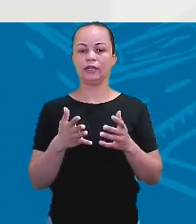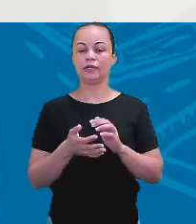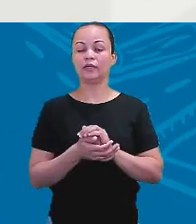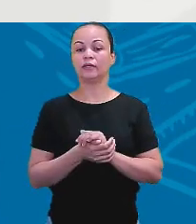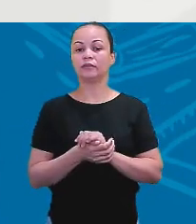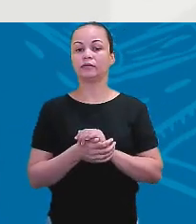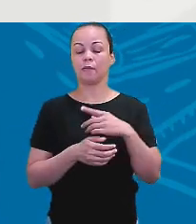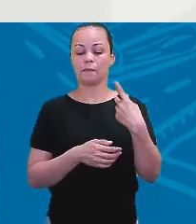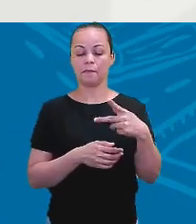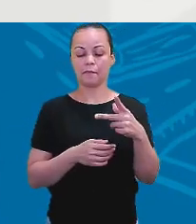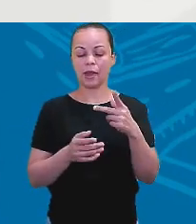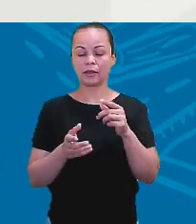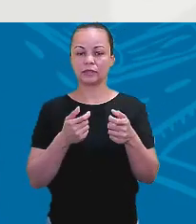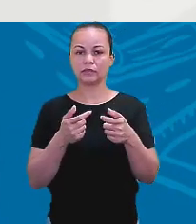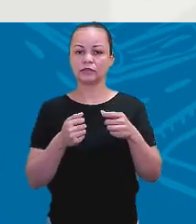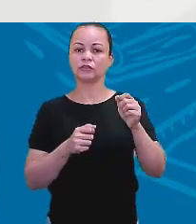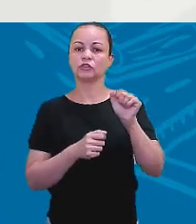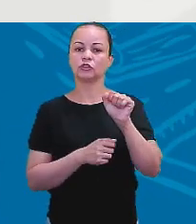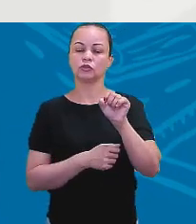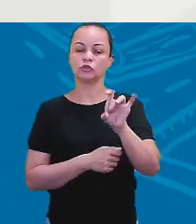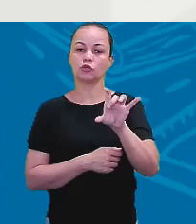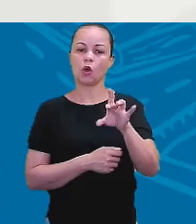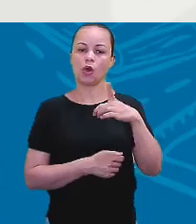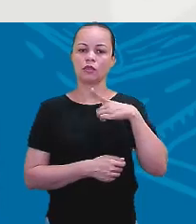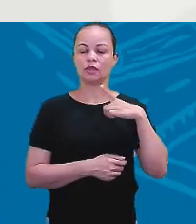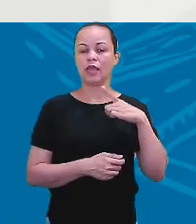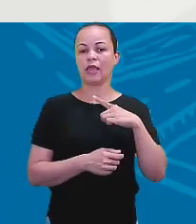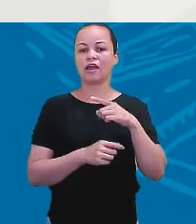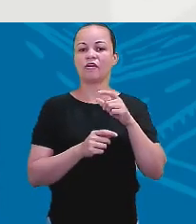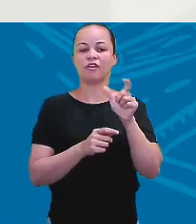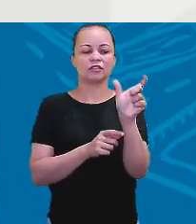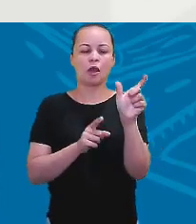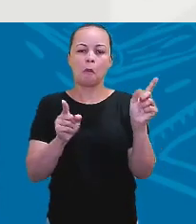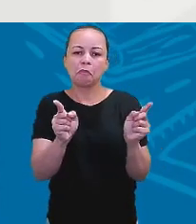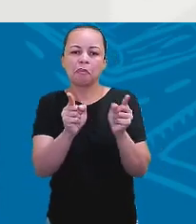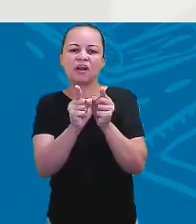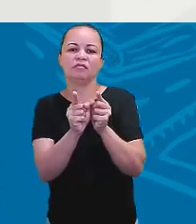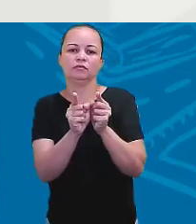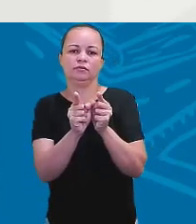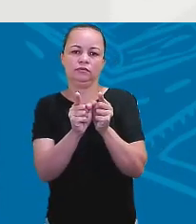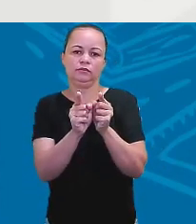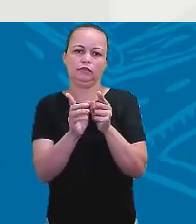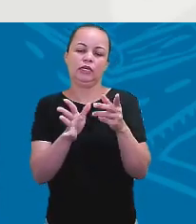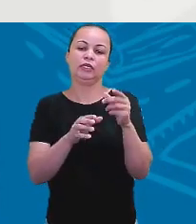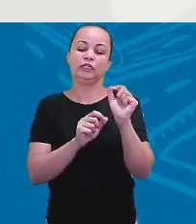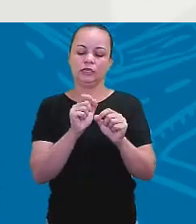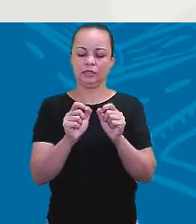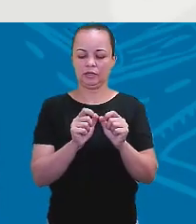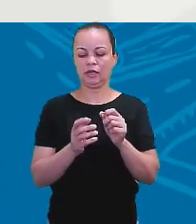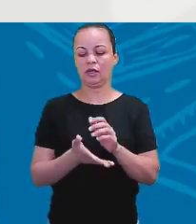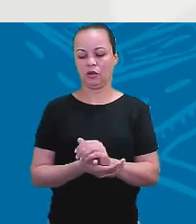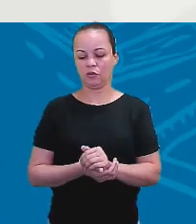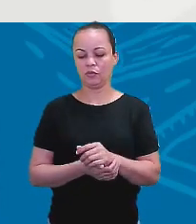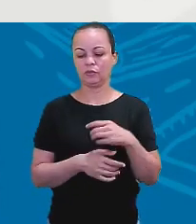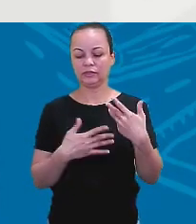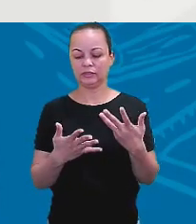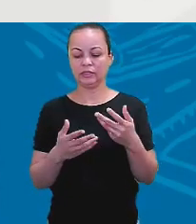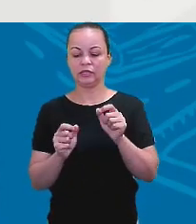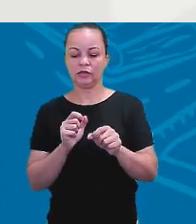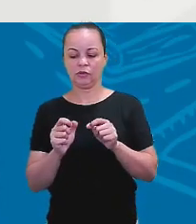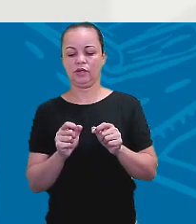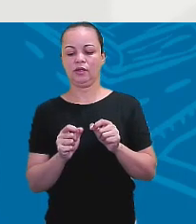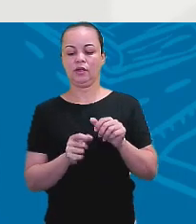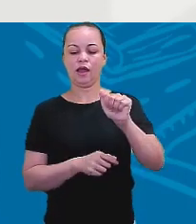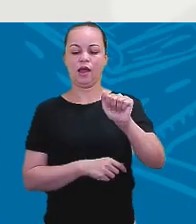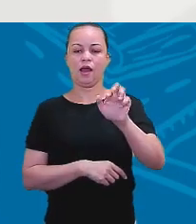question, tag, só admite a forma abreviada. Aqui no caso vai ser aren't. Não poderia ser are not.